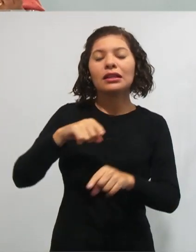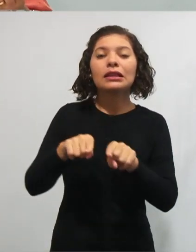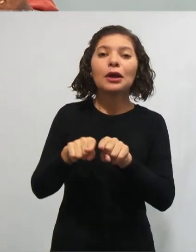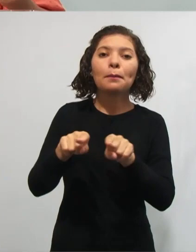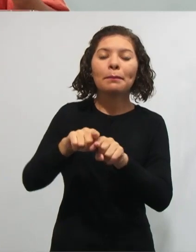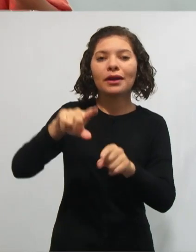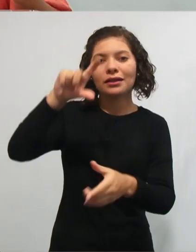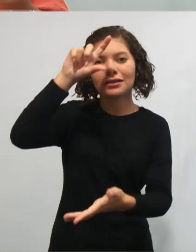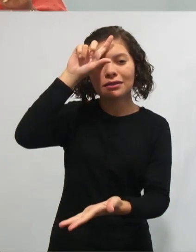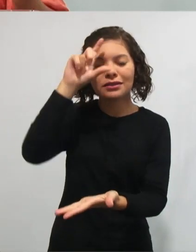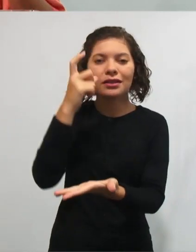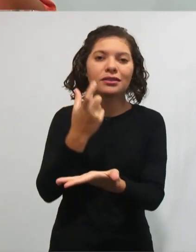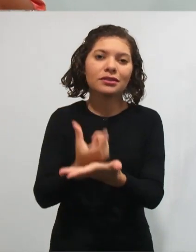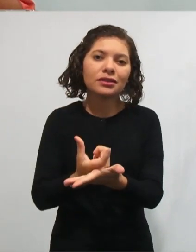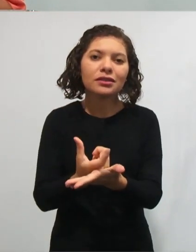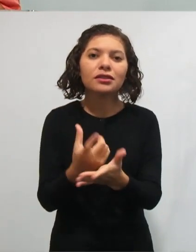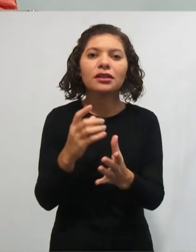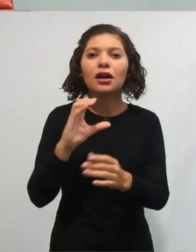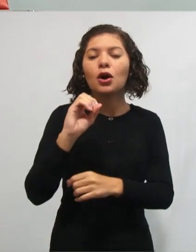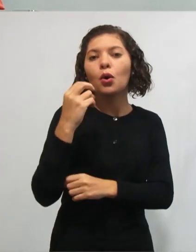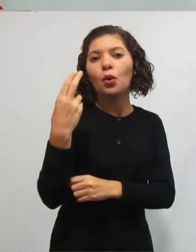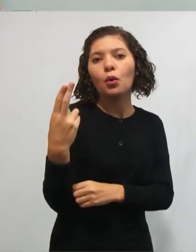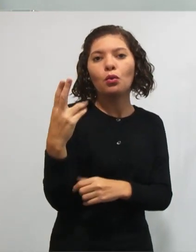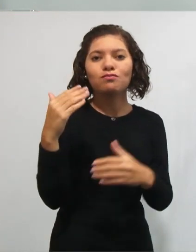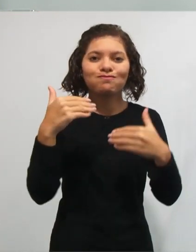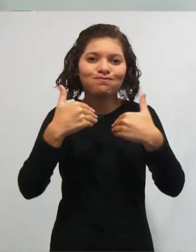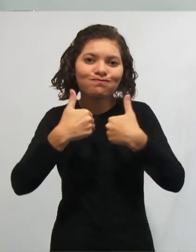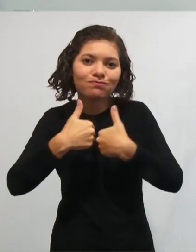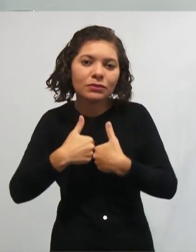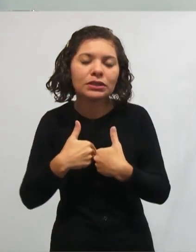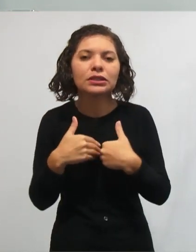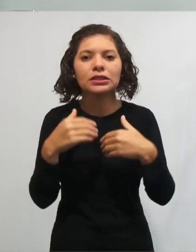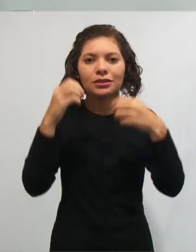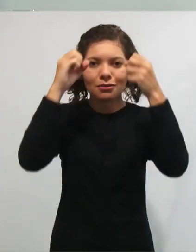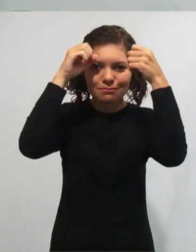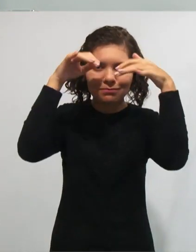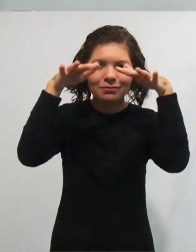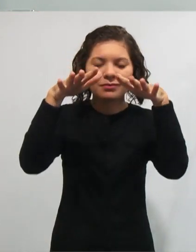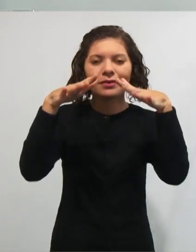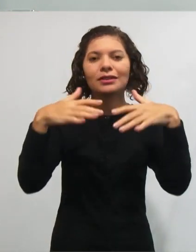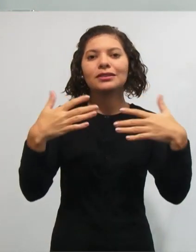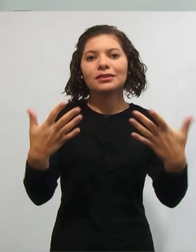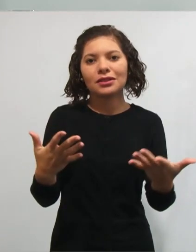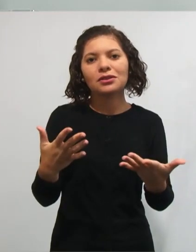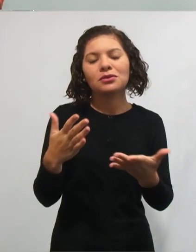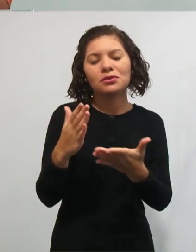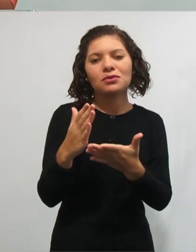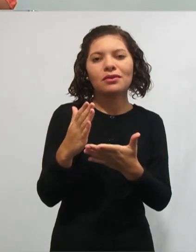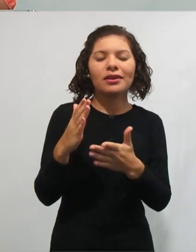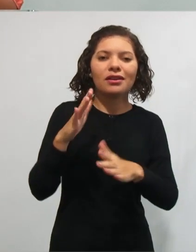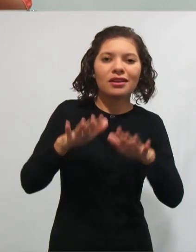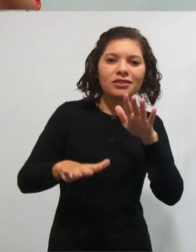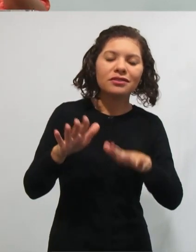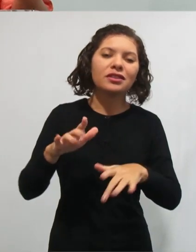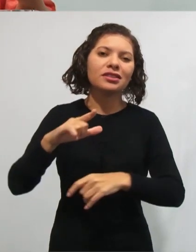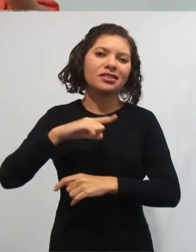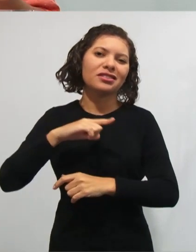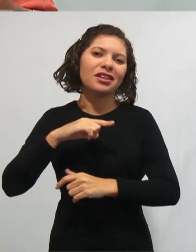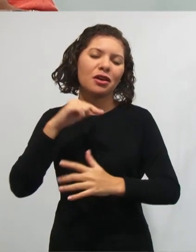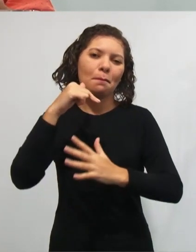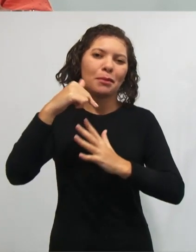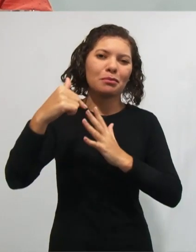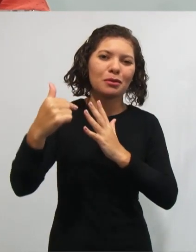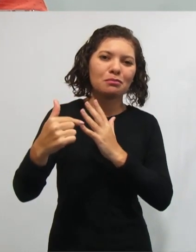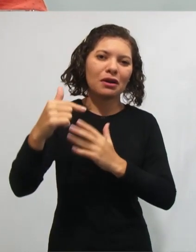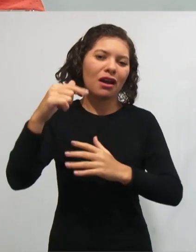autista. Então, ele sempre vai vir atrelado com esses outros elementos da